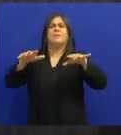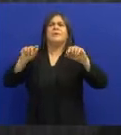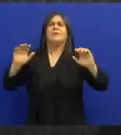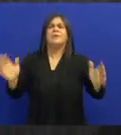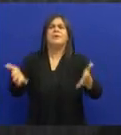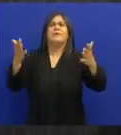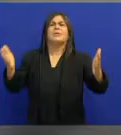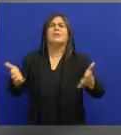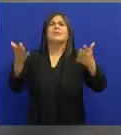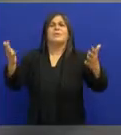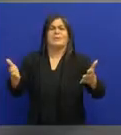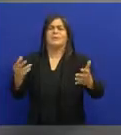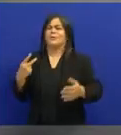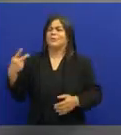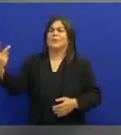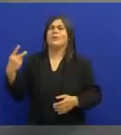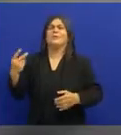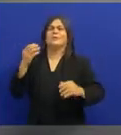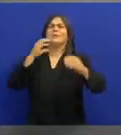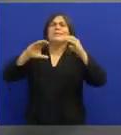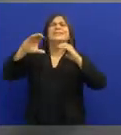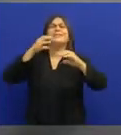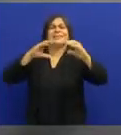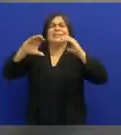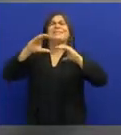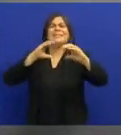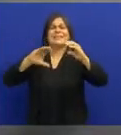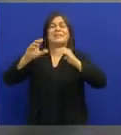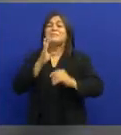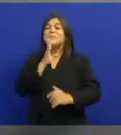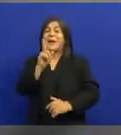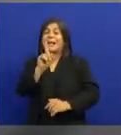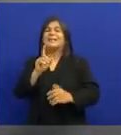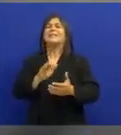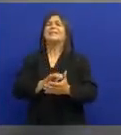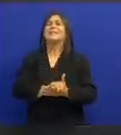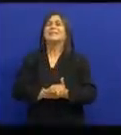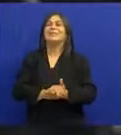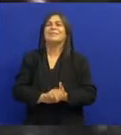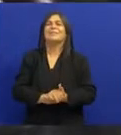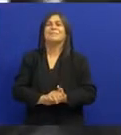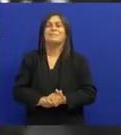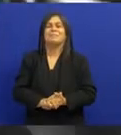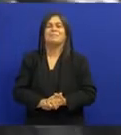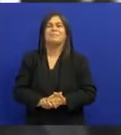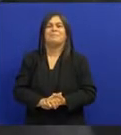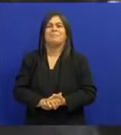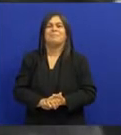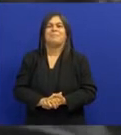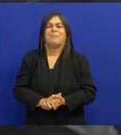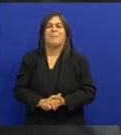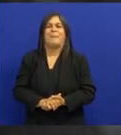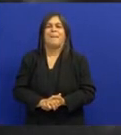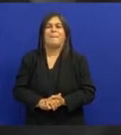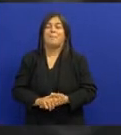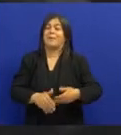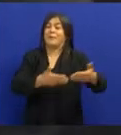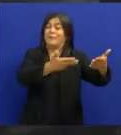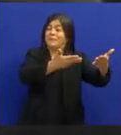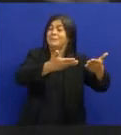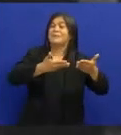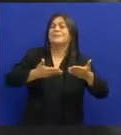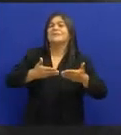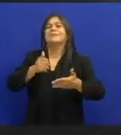Ritmo E harmonia Esta dupla Dispensa Comentários Quem não Os conhece Convidei Convidei A comadre Sebastiana Pra